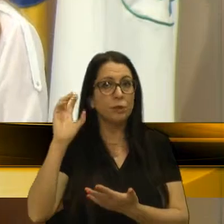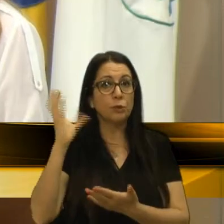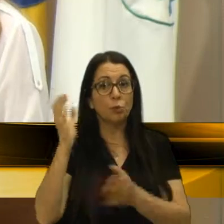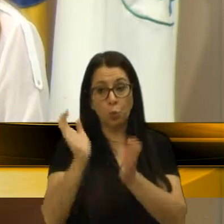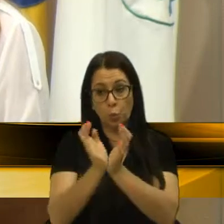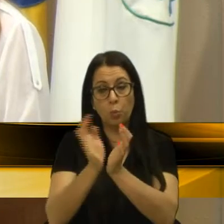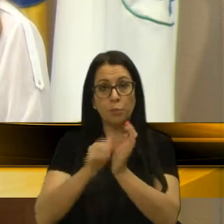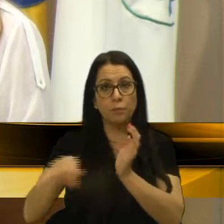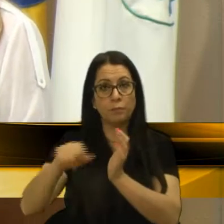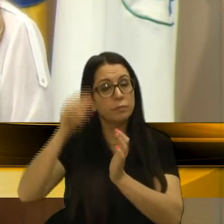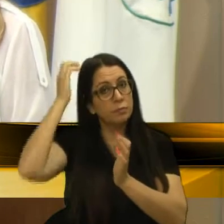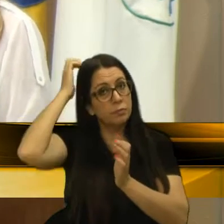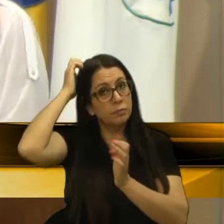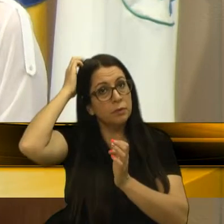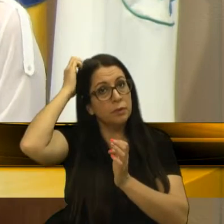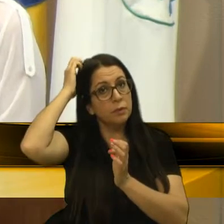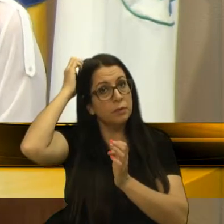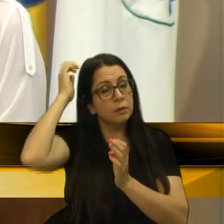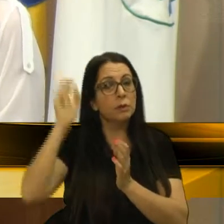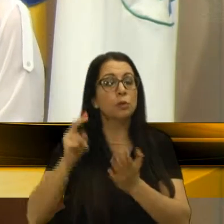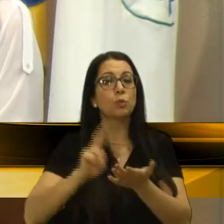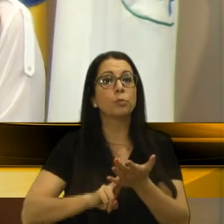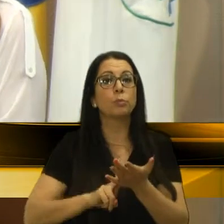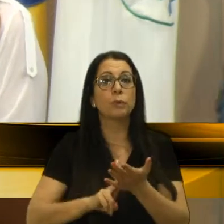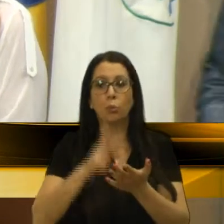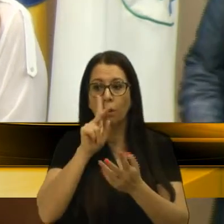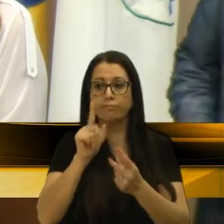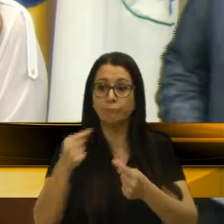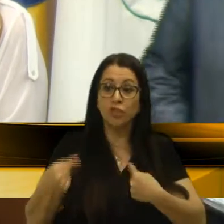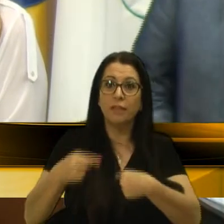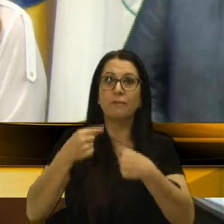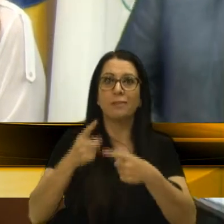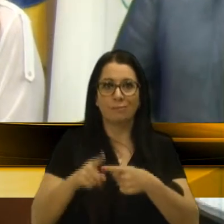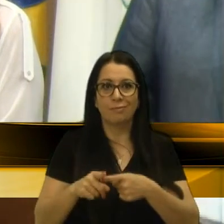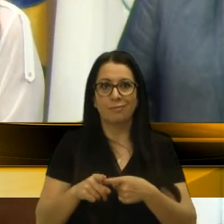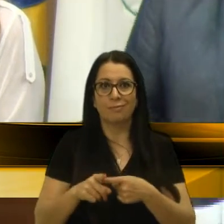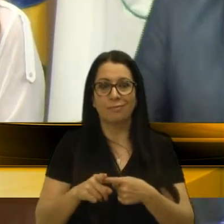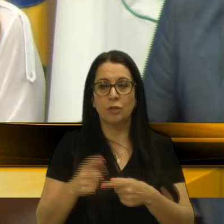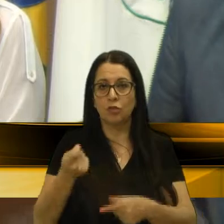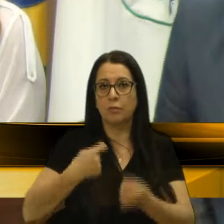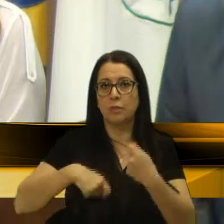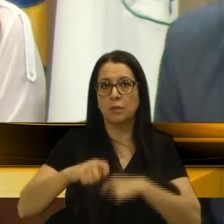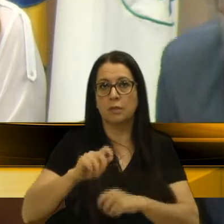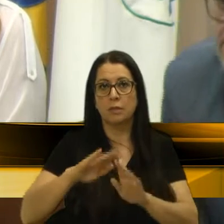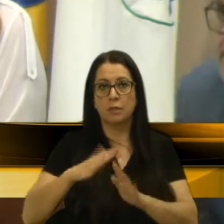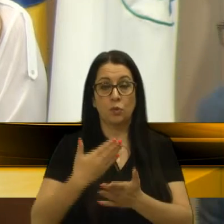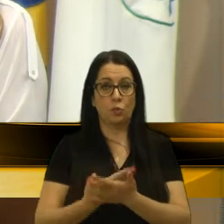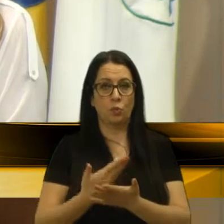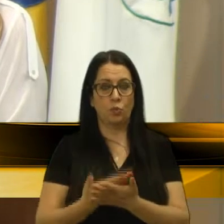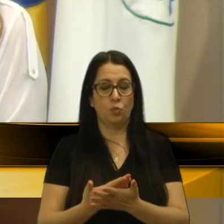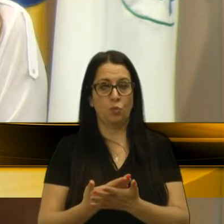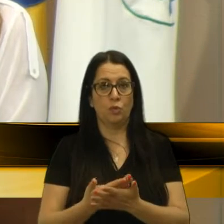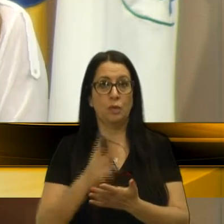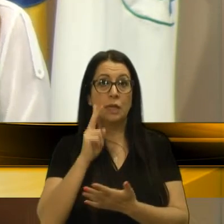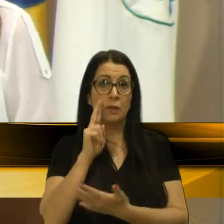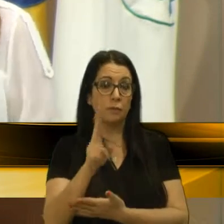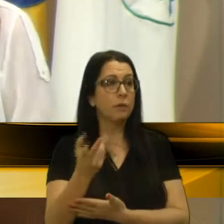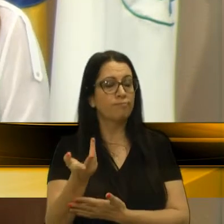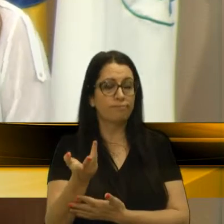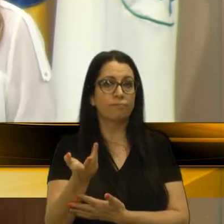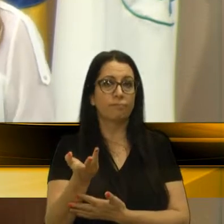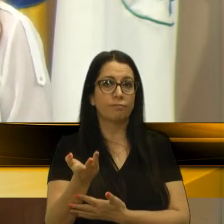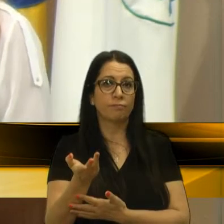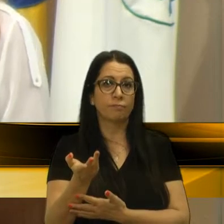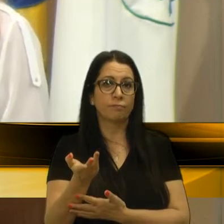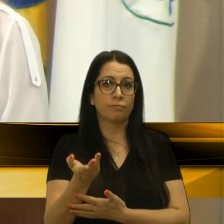grupo que estava lá, resolveram assumir o desafio de administrar essa escola. E elas viram, assim, essa